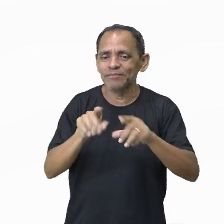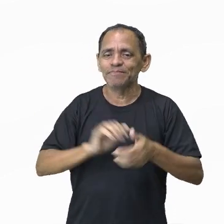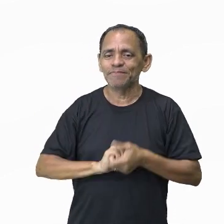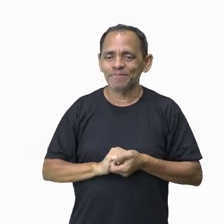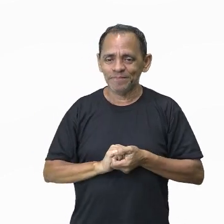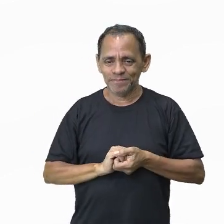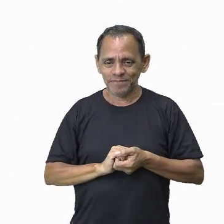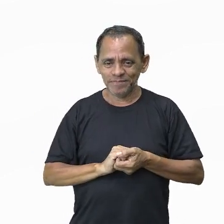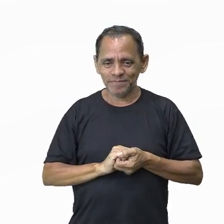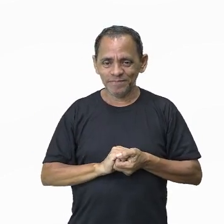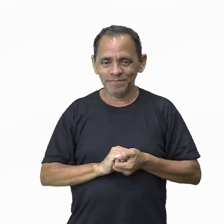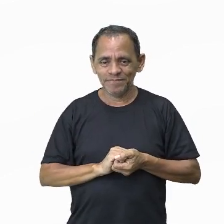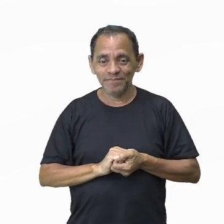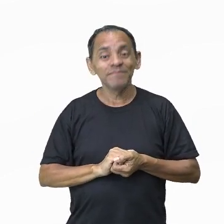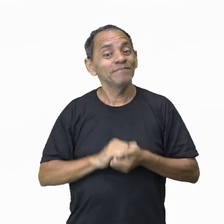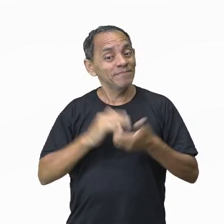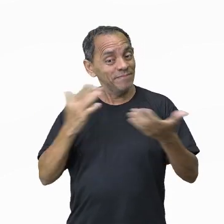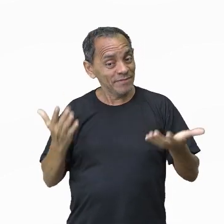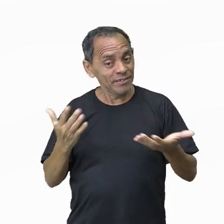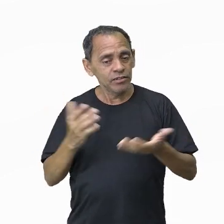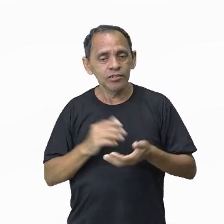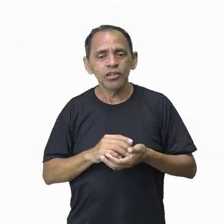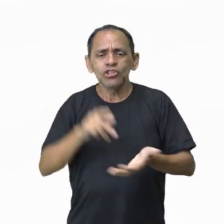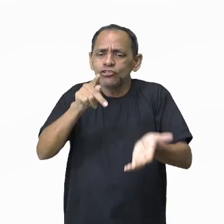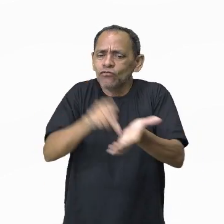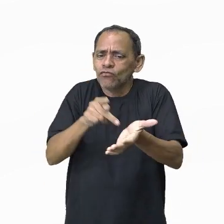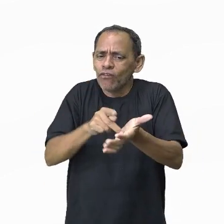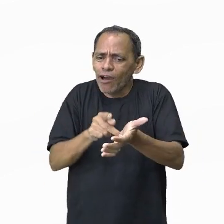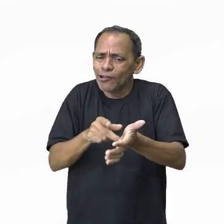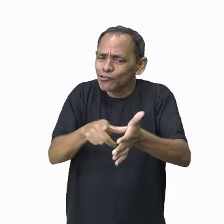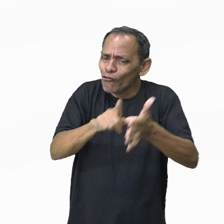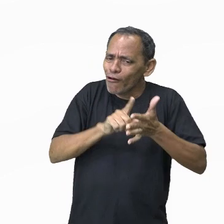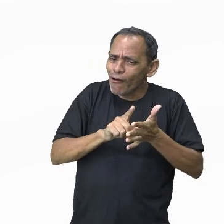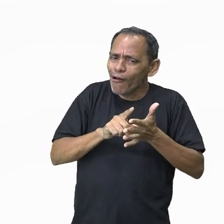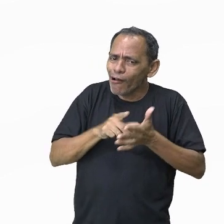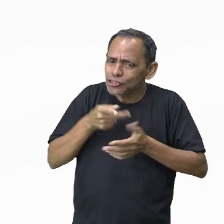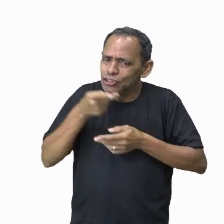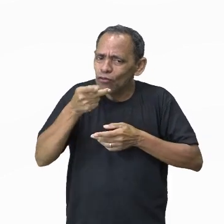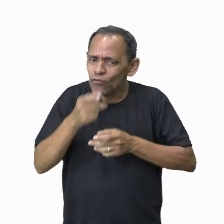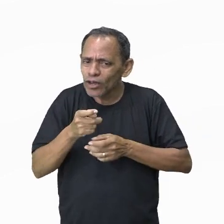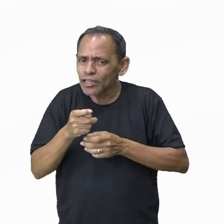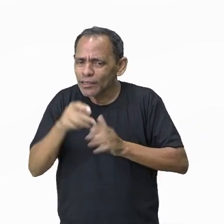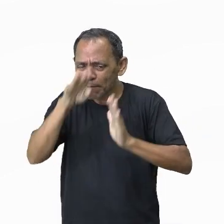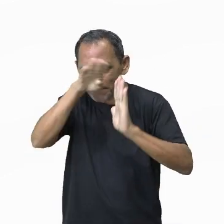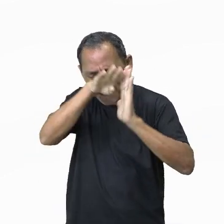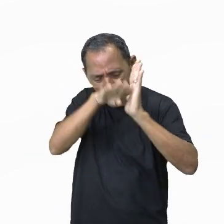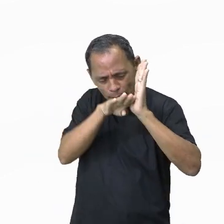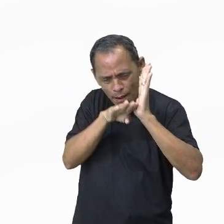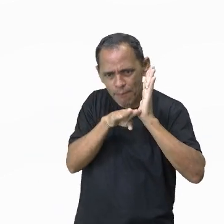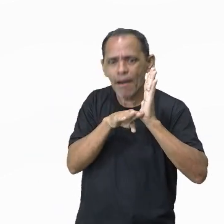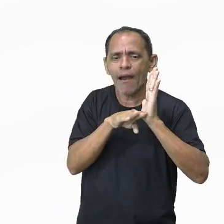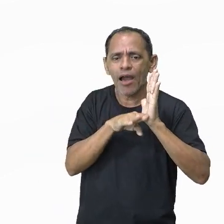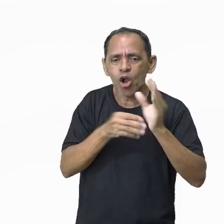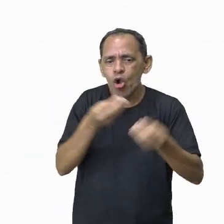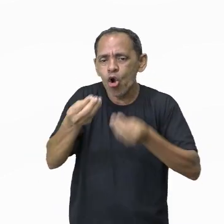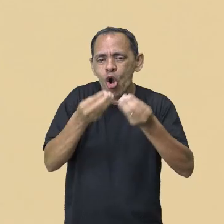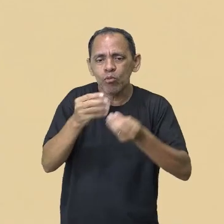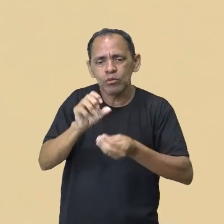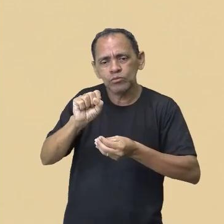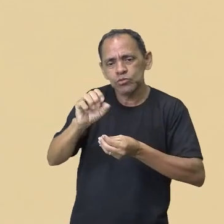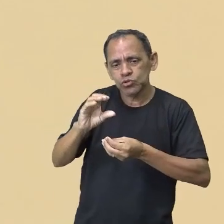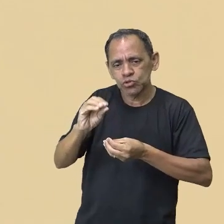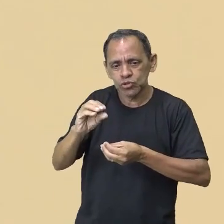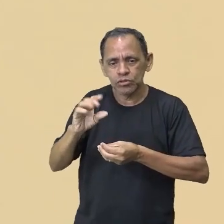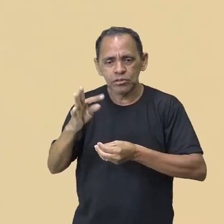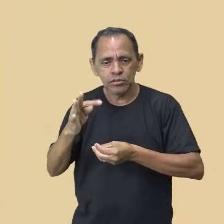Então, embora eu tenha falado de alguns elementos próprios aqui da nossa região, como o sotaque, os costumes,